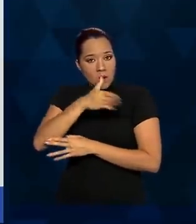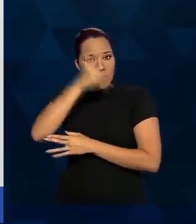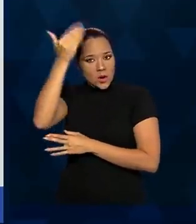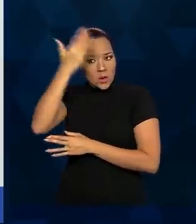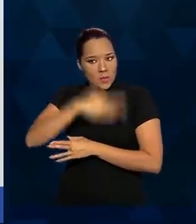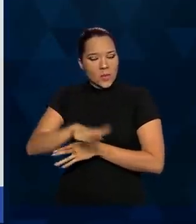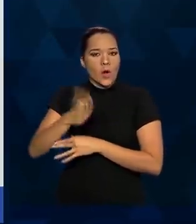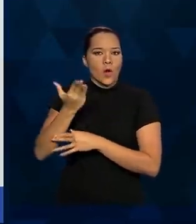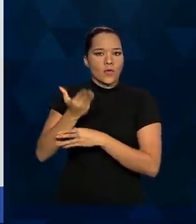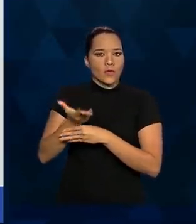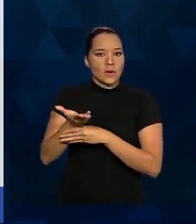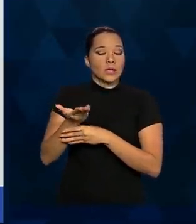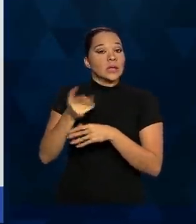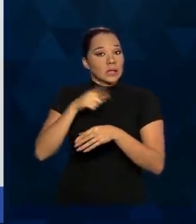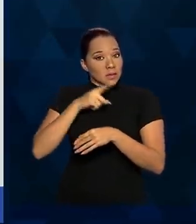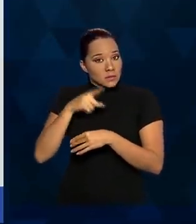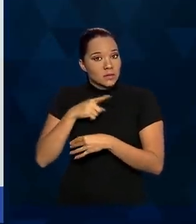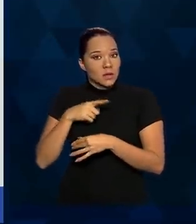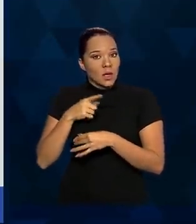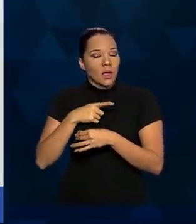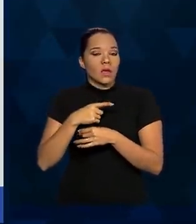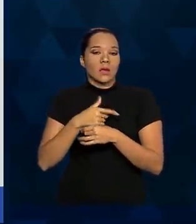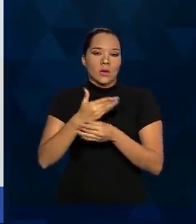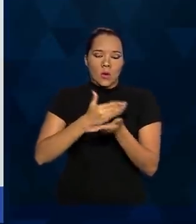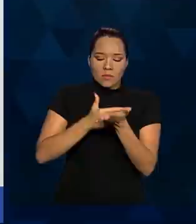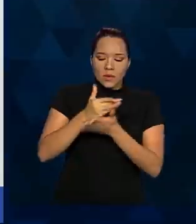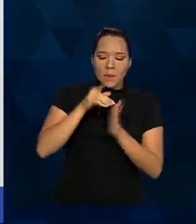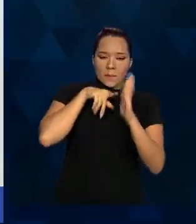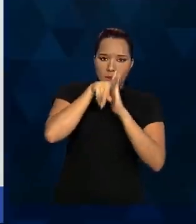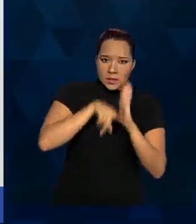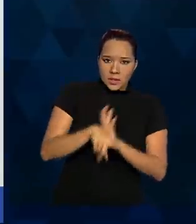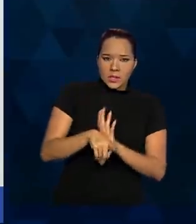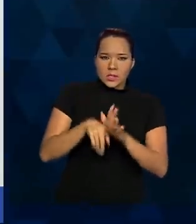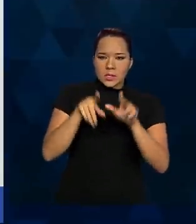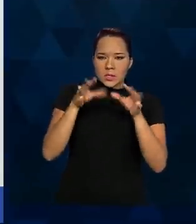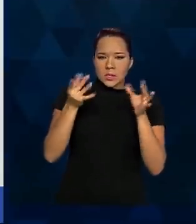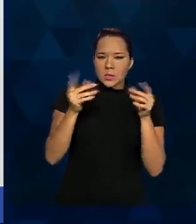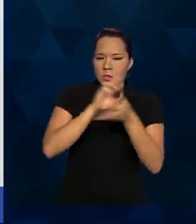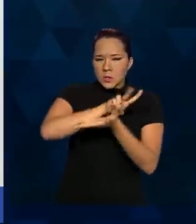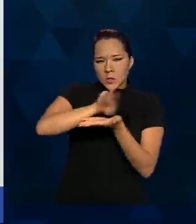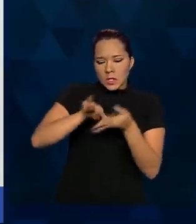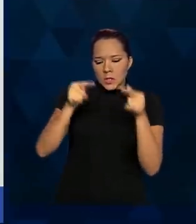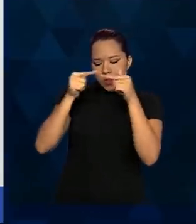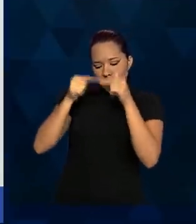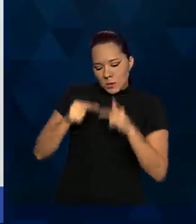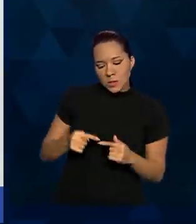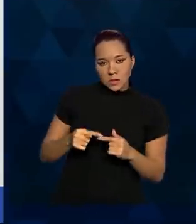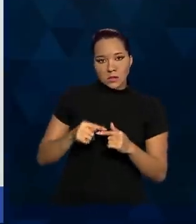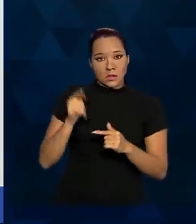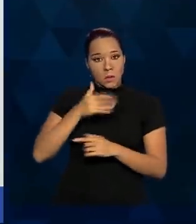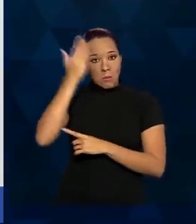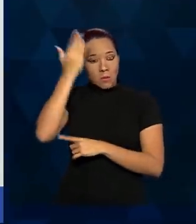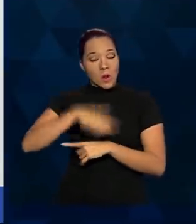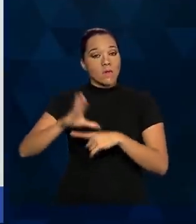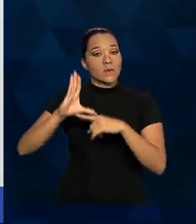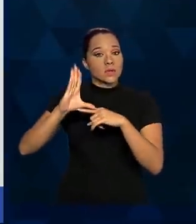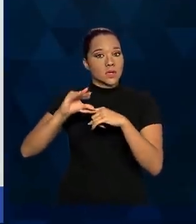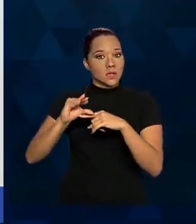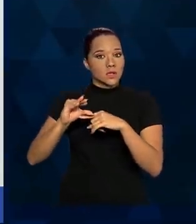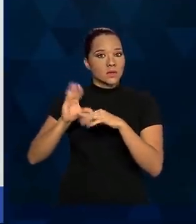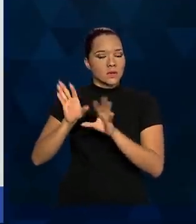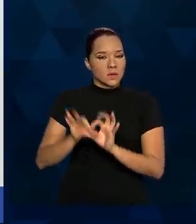clínica externa disponível a partir da pesquisa sistemática. Então, evidência científica